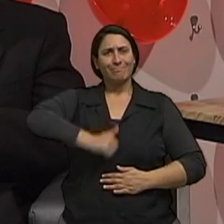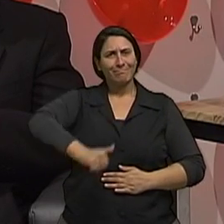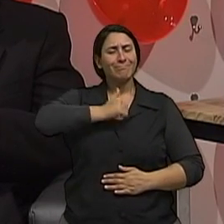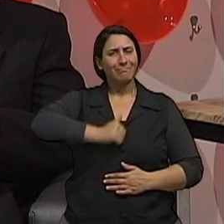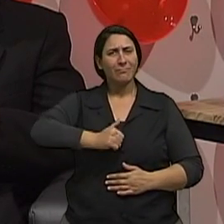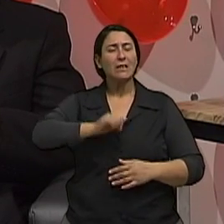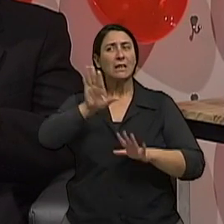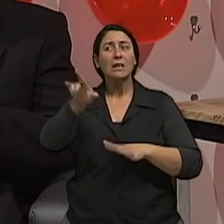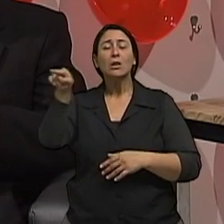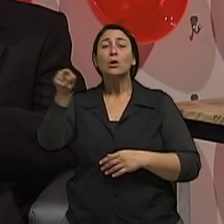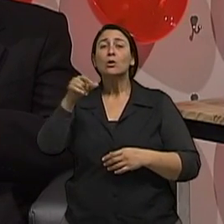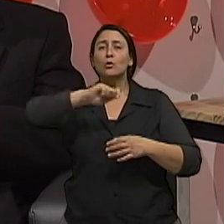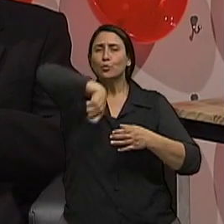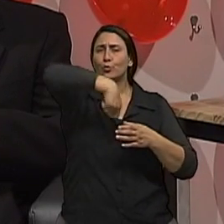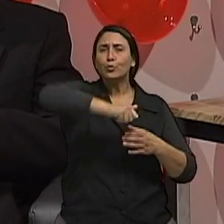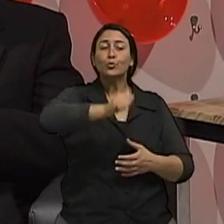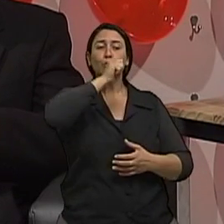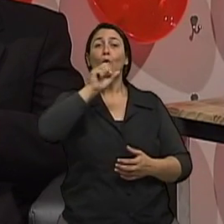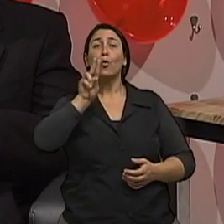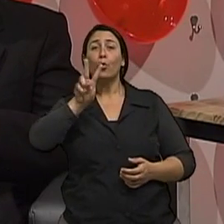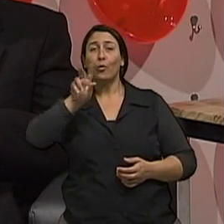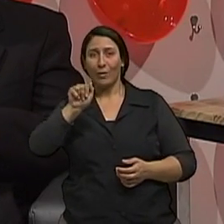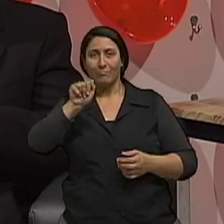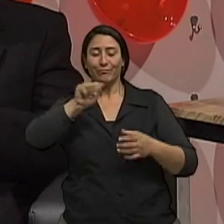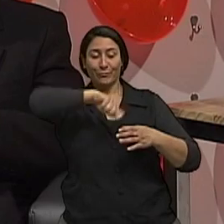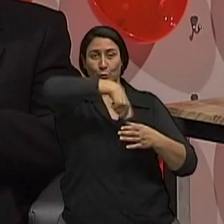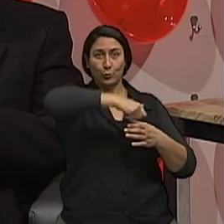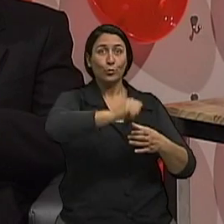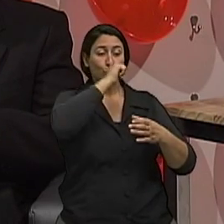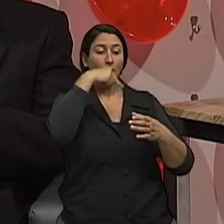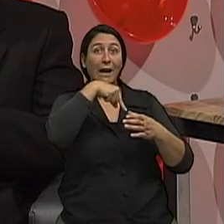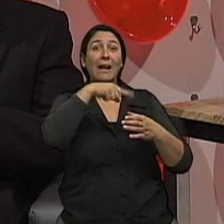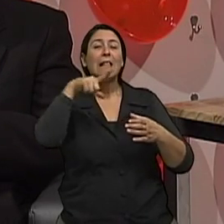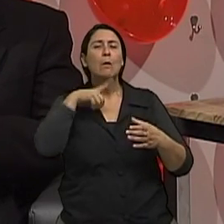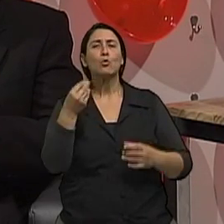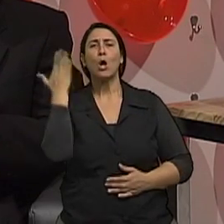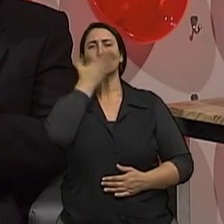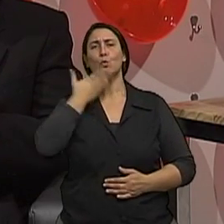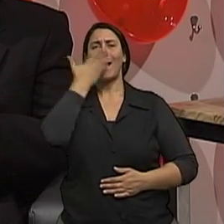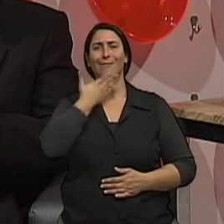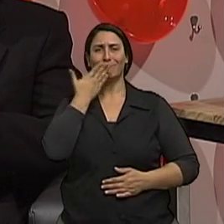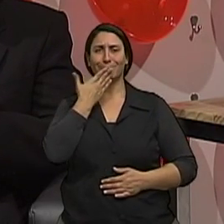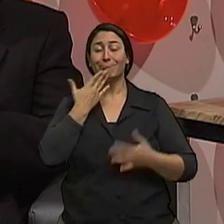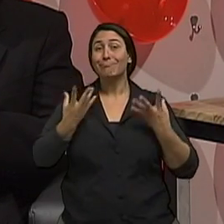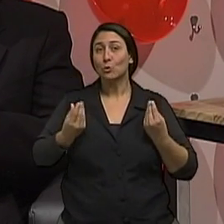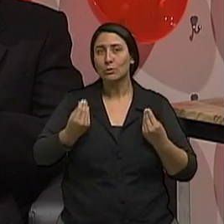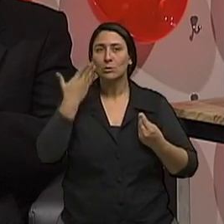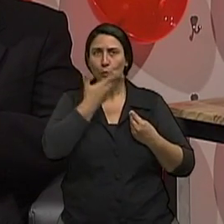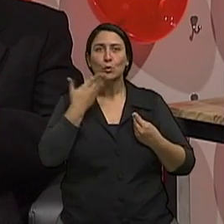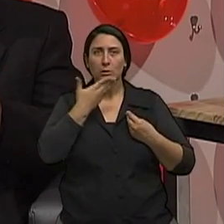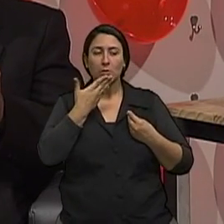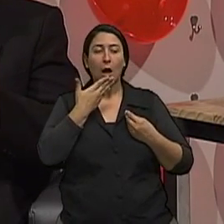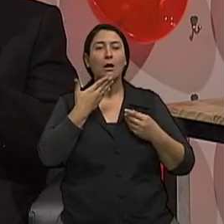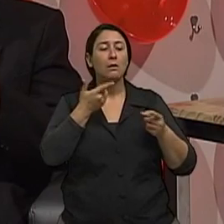rico em açúcar. Certo. Então, assim, é um consumo muito alto. Aquele açúcar, o suco de uva, ele vai ser transformado parcialmente em